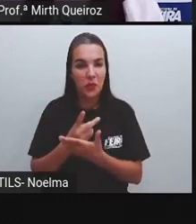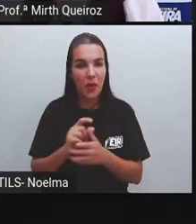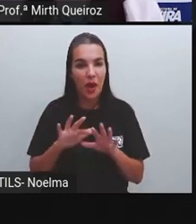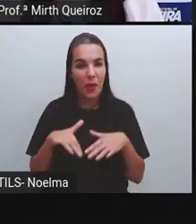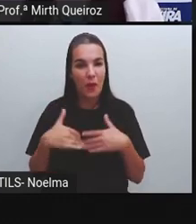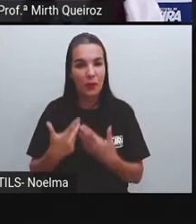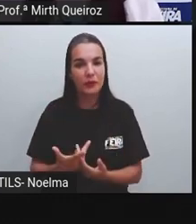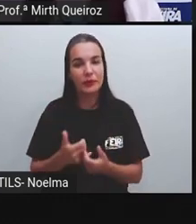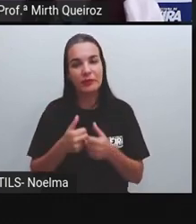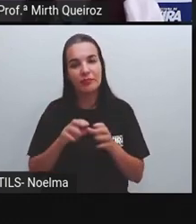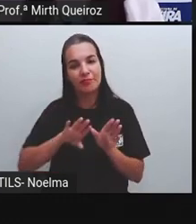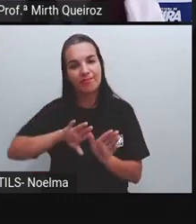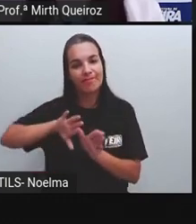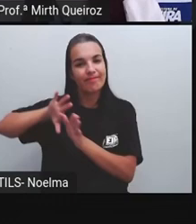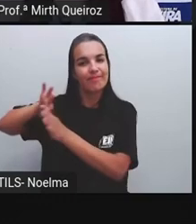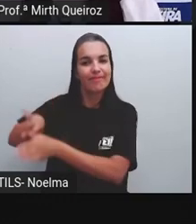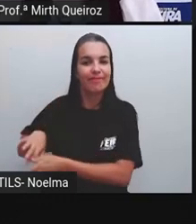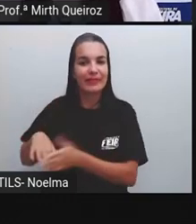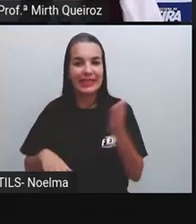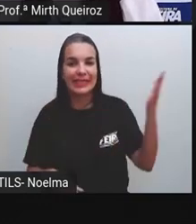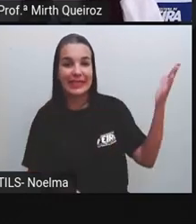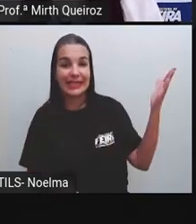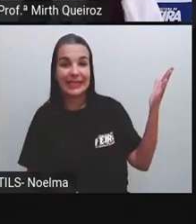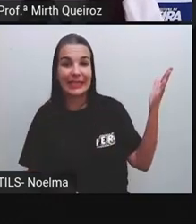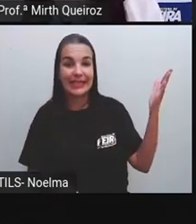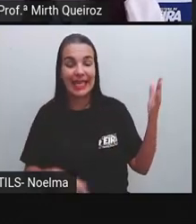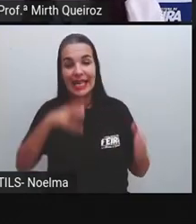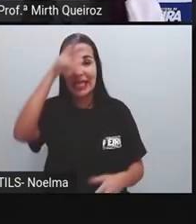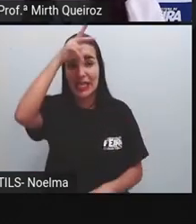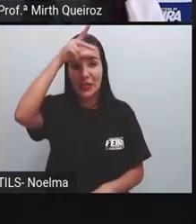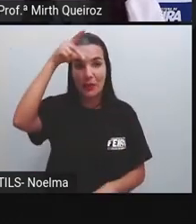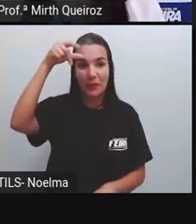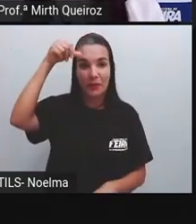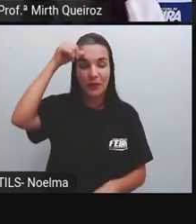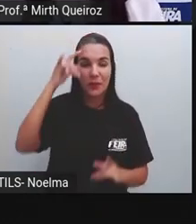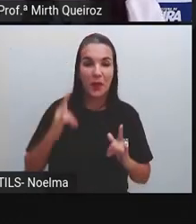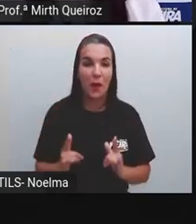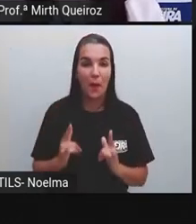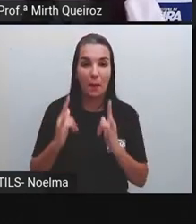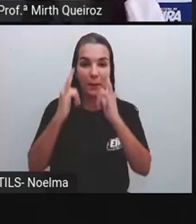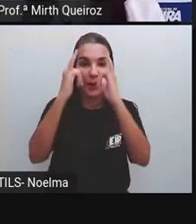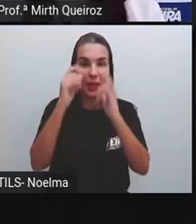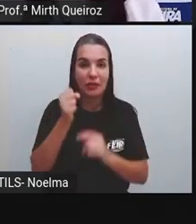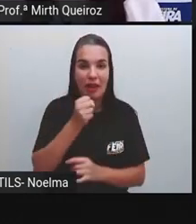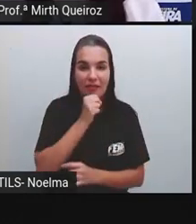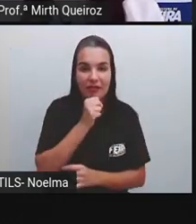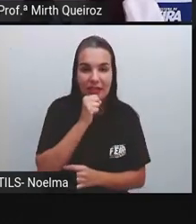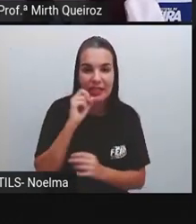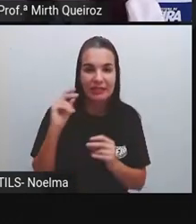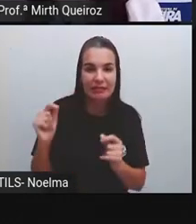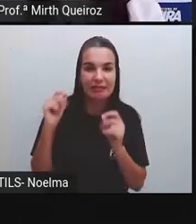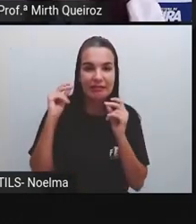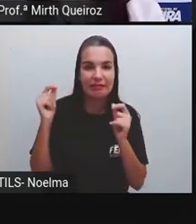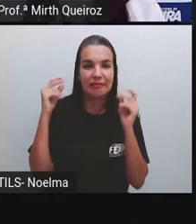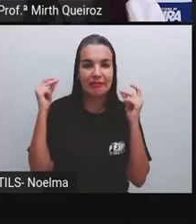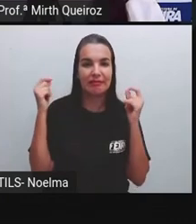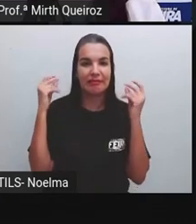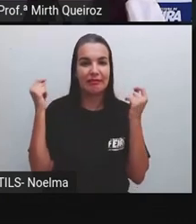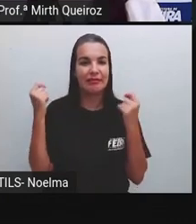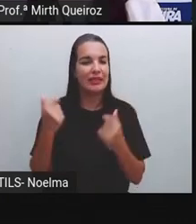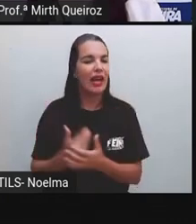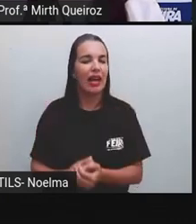prefeitura, que é um prédio muito, muito antigo, está aí, que era o Passos, Na época lá,